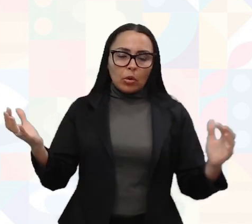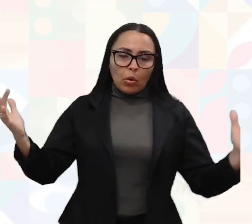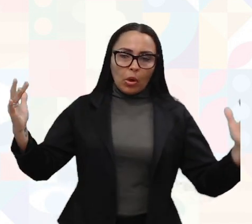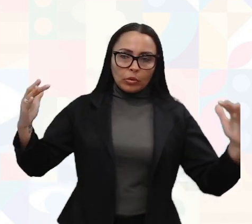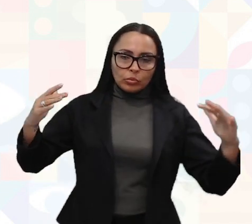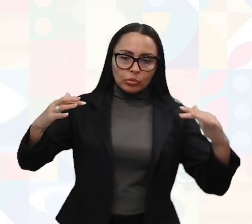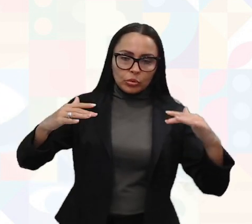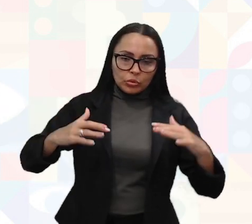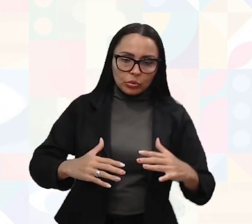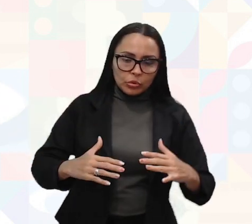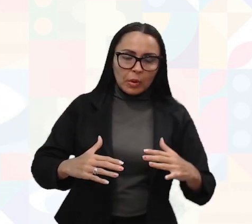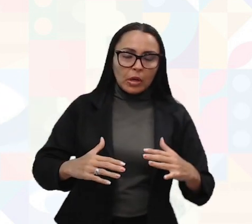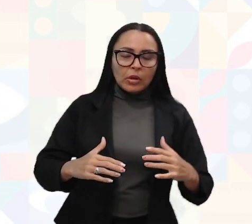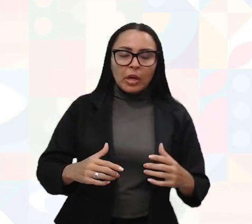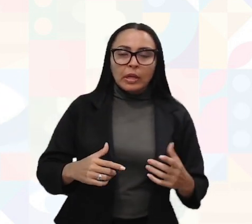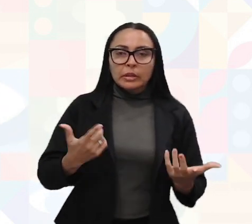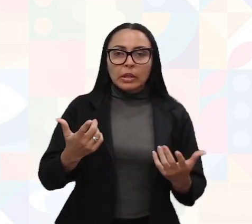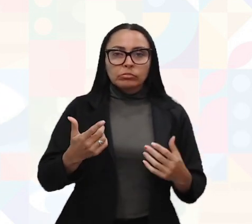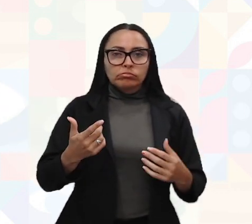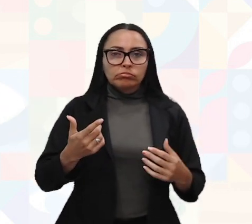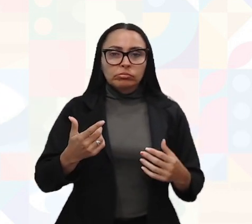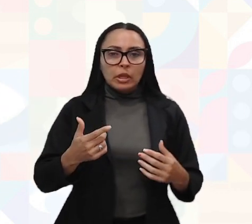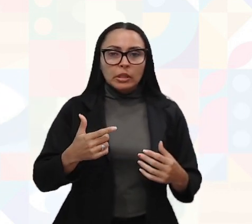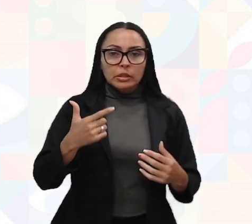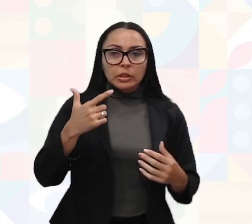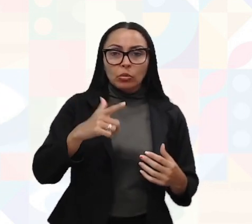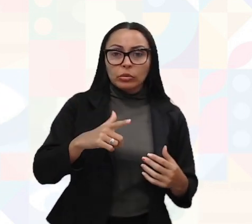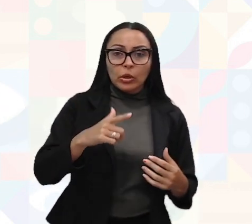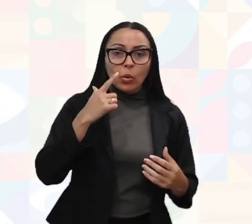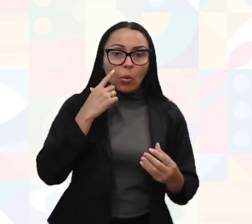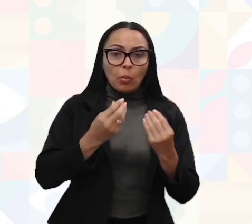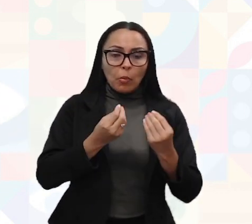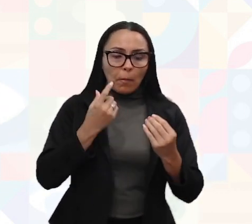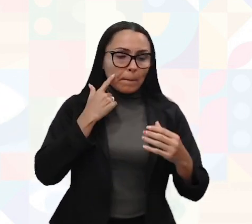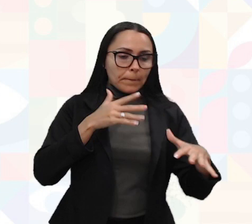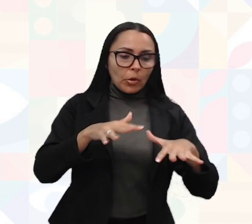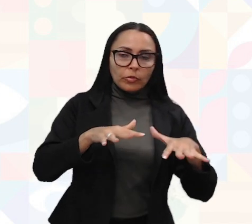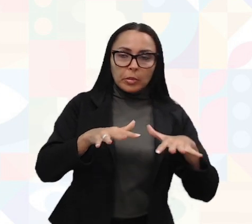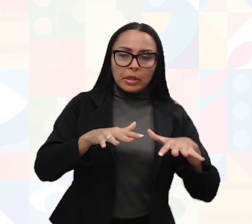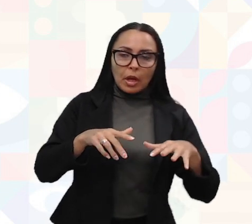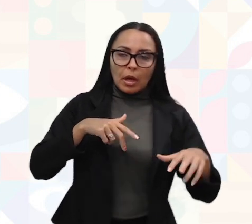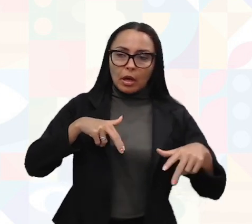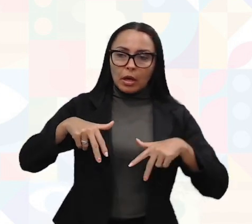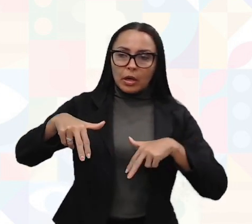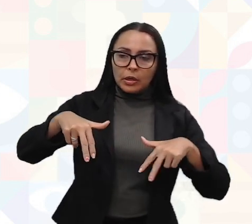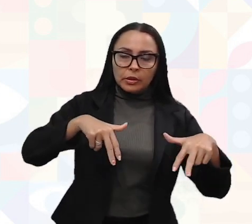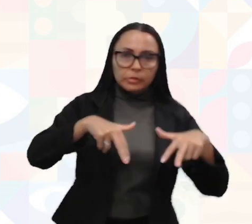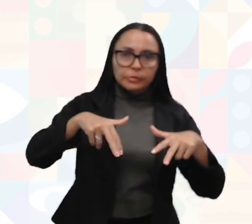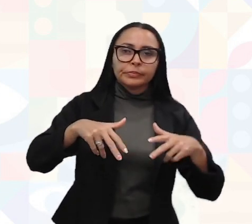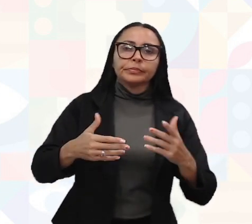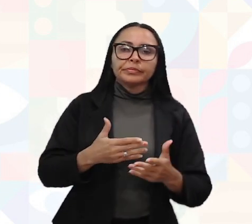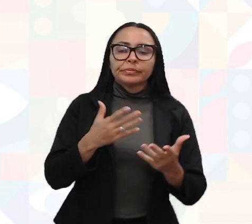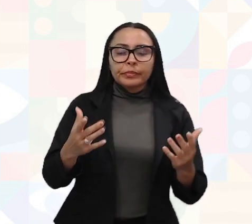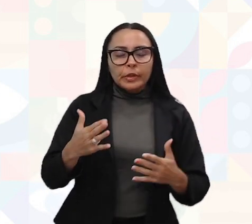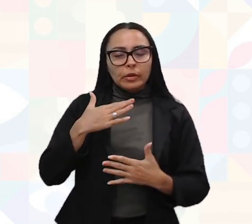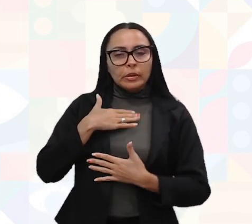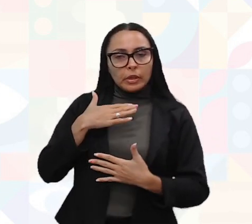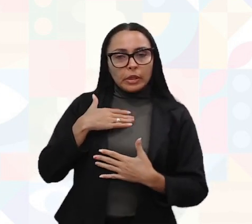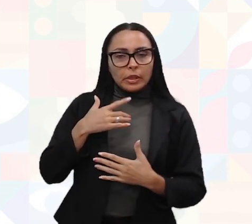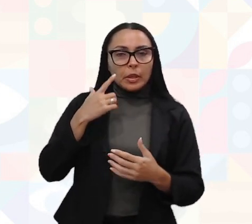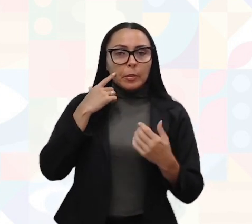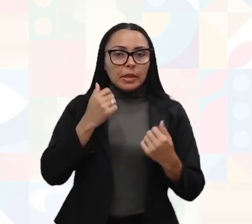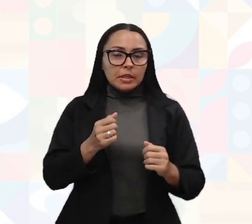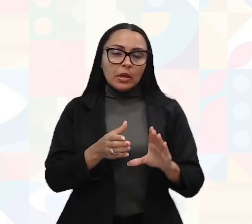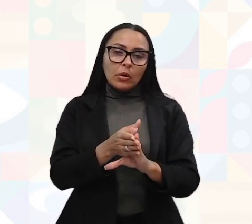espaço. E a gente não tem nem condições de estar se movimentando. Então a gente, como design de interiores, fazendo essa